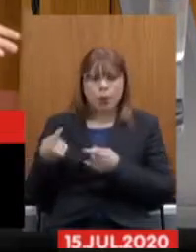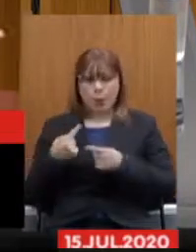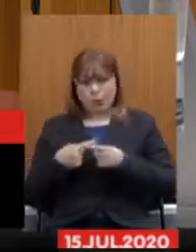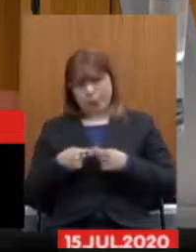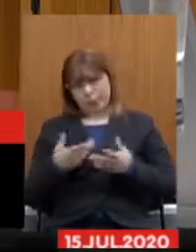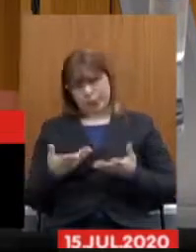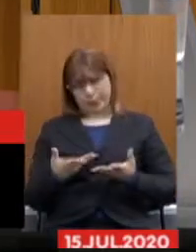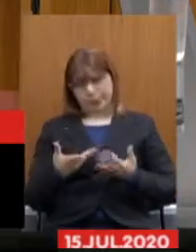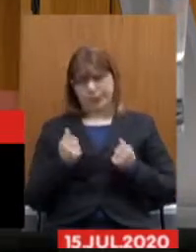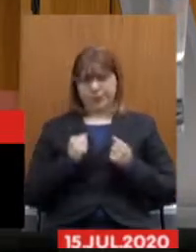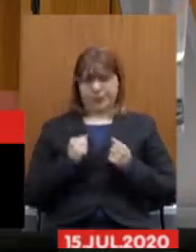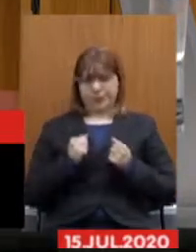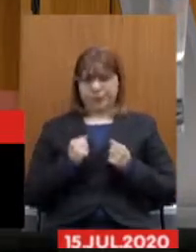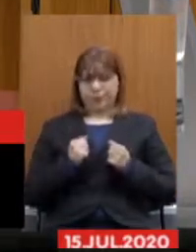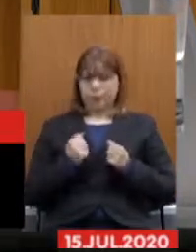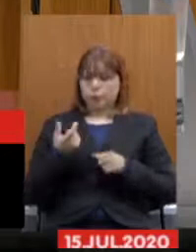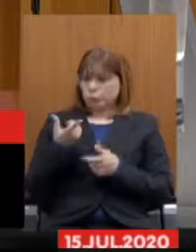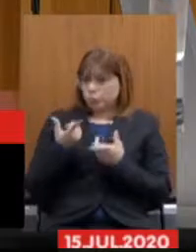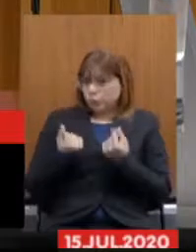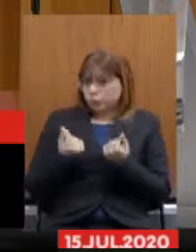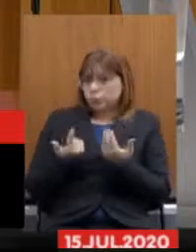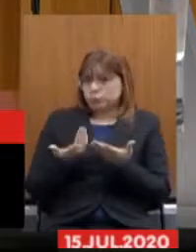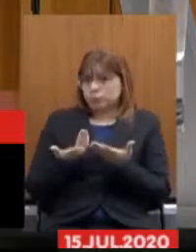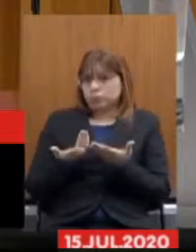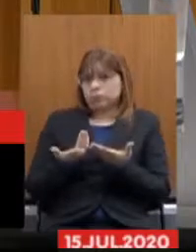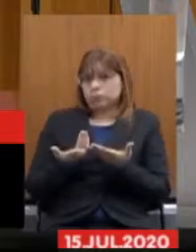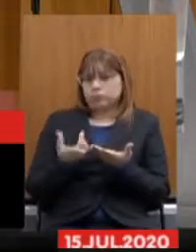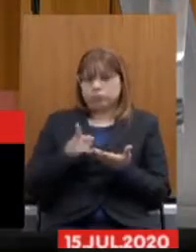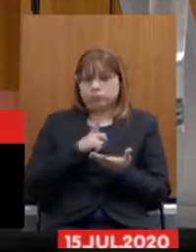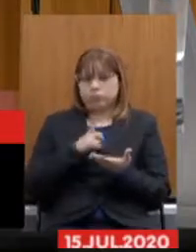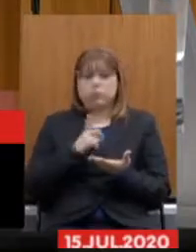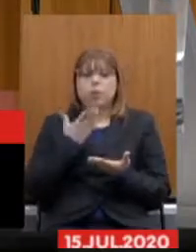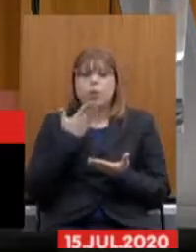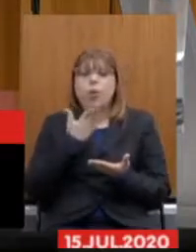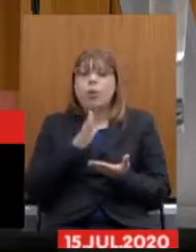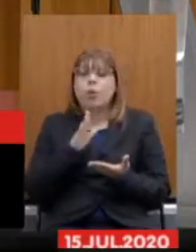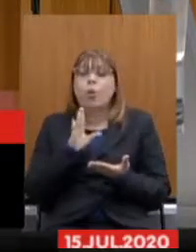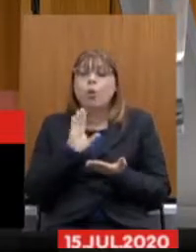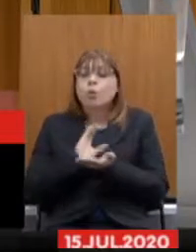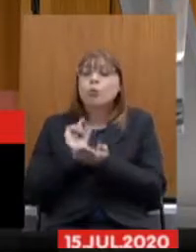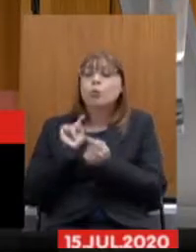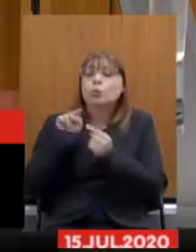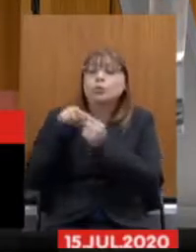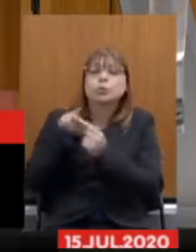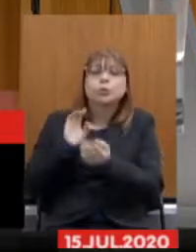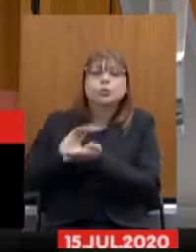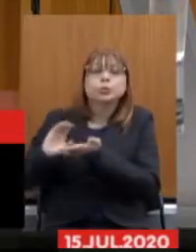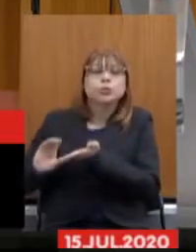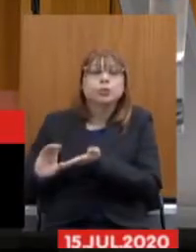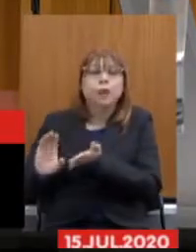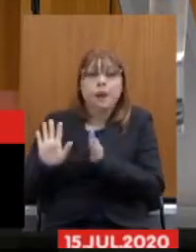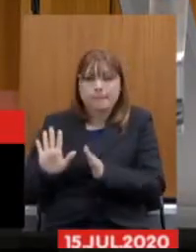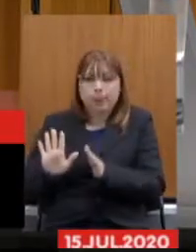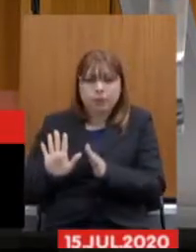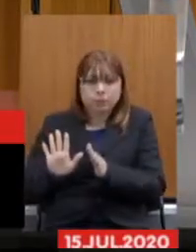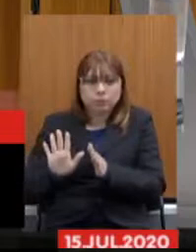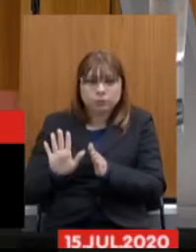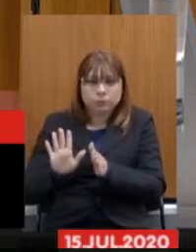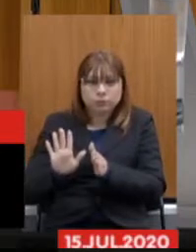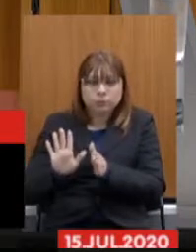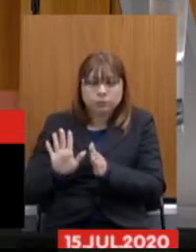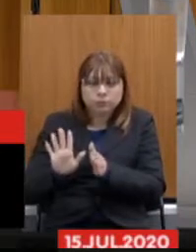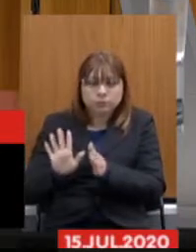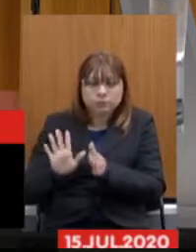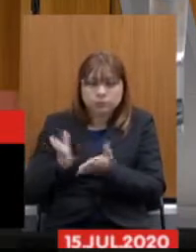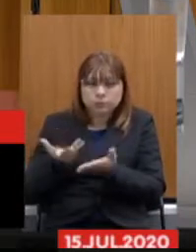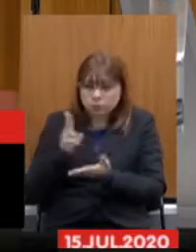dinheiro deveria ele tem uma rubrica e ele é arrecadado e o governo jogou no caixa único e